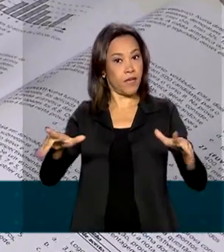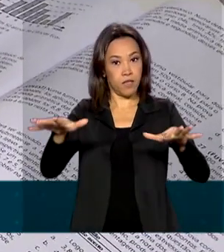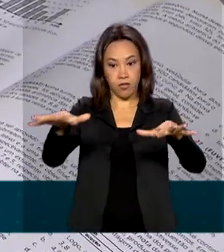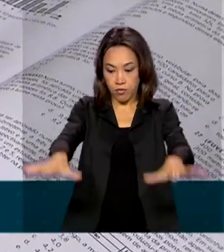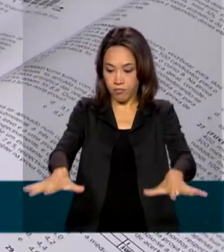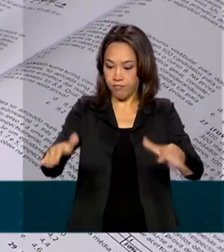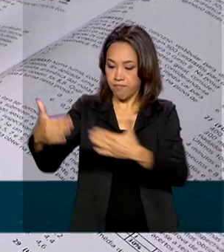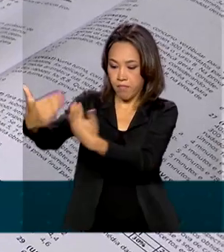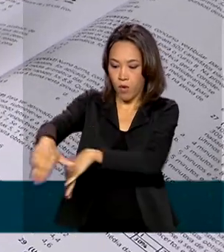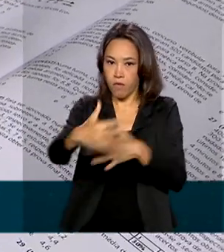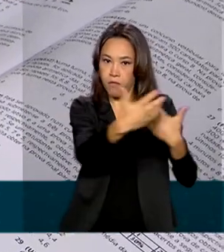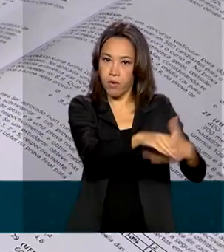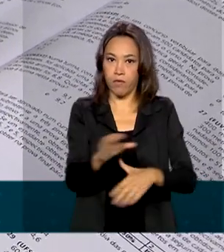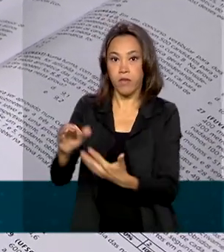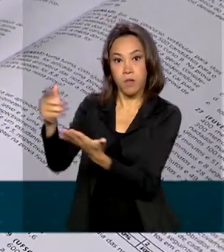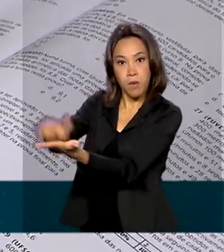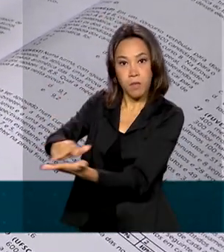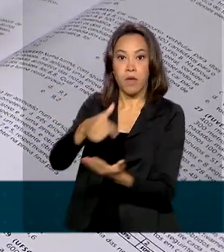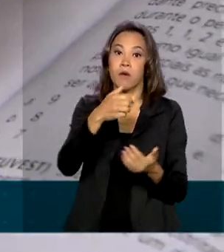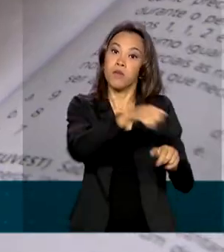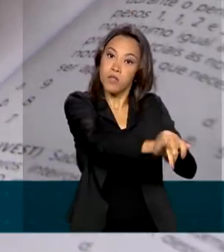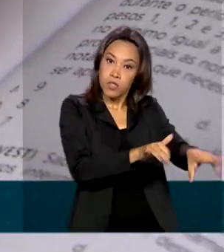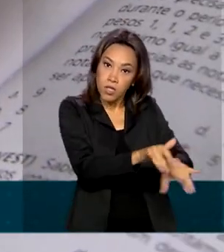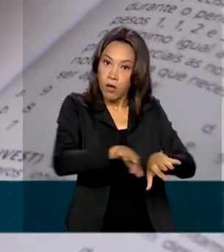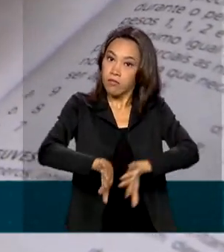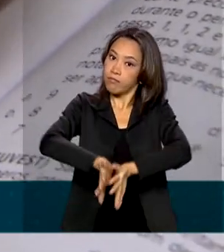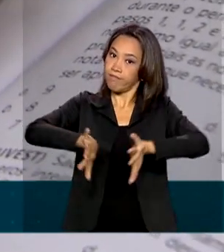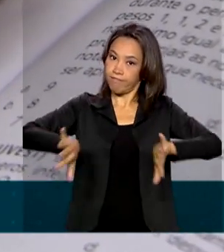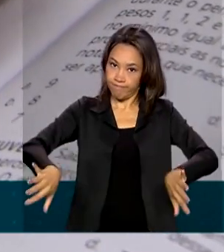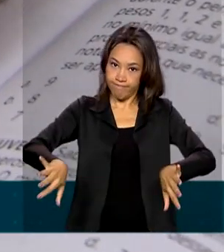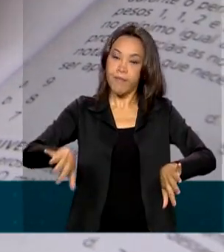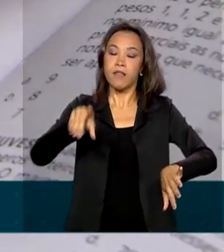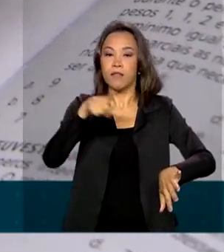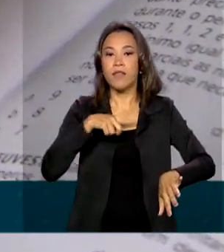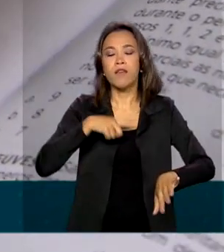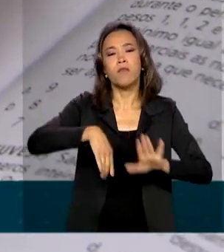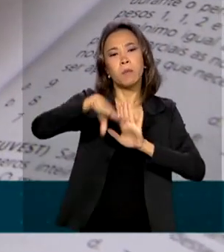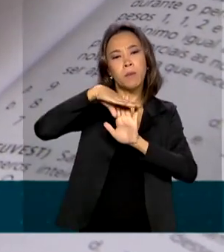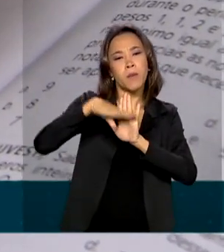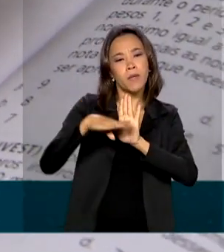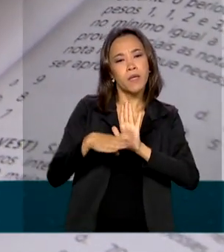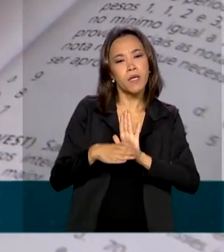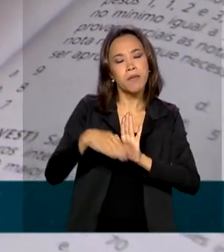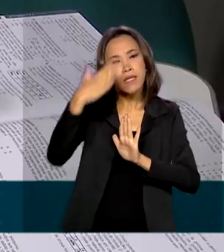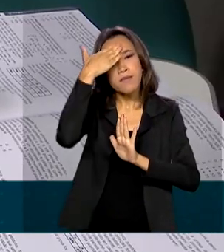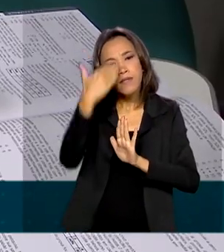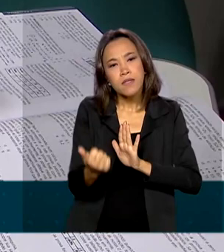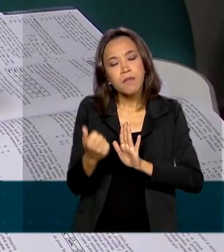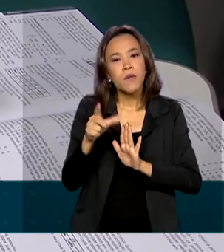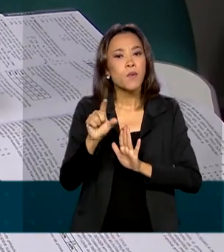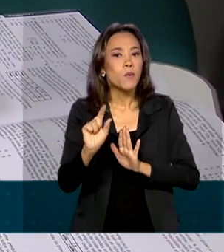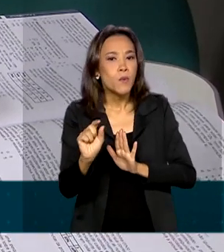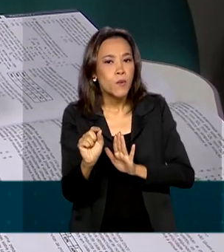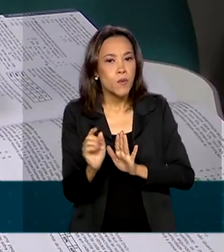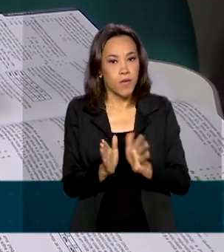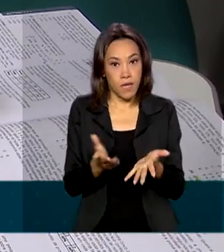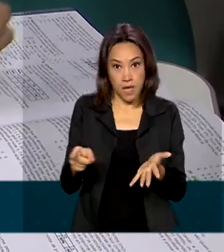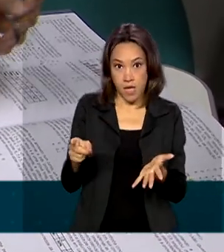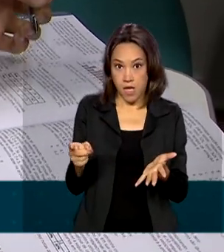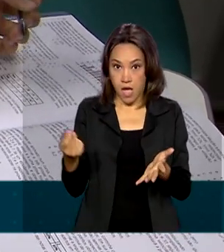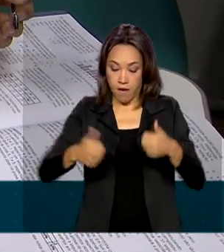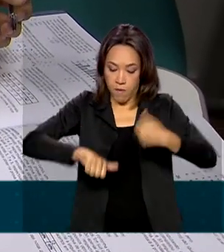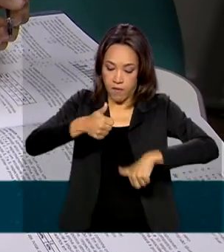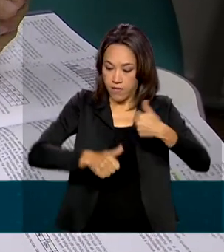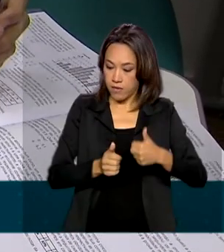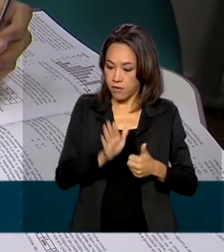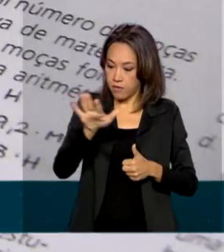evitar distorções entre o exame de papel e o digital, foi adotado um programa que identifica as simetrias entre as provas e faz